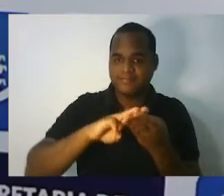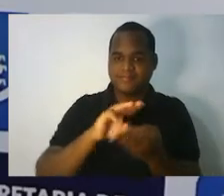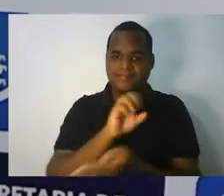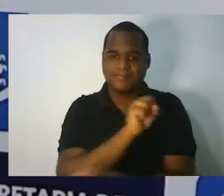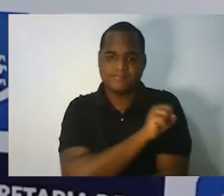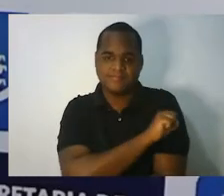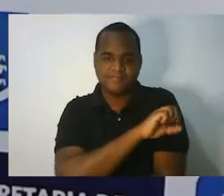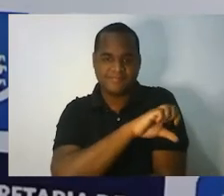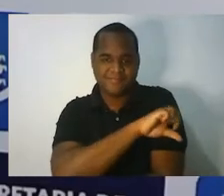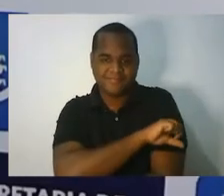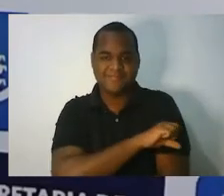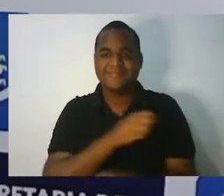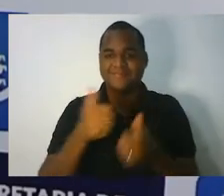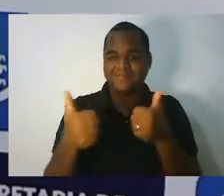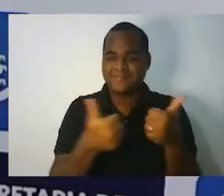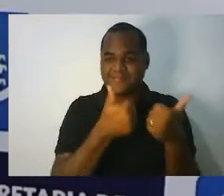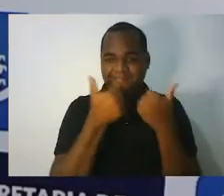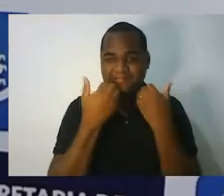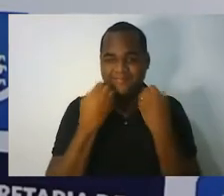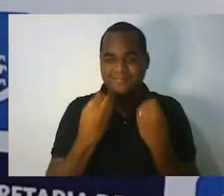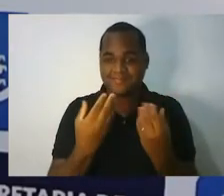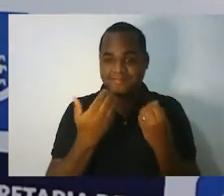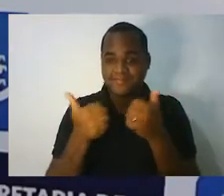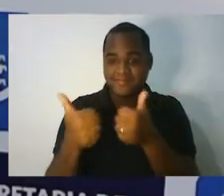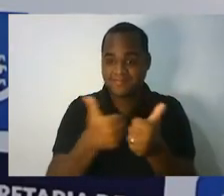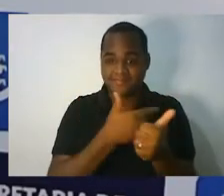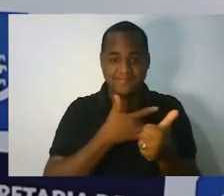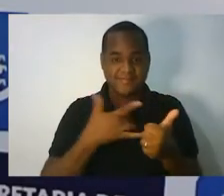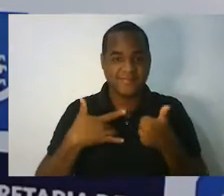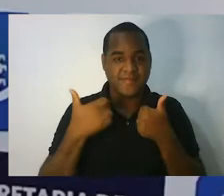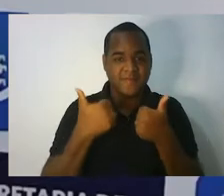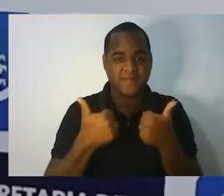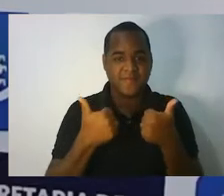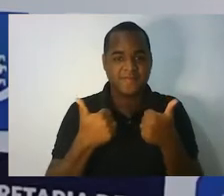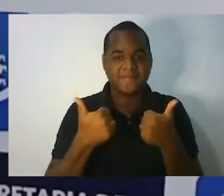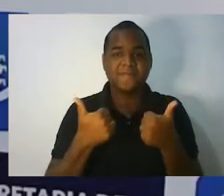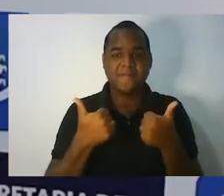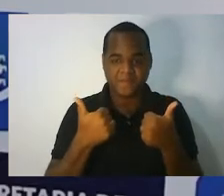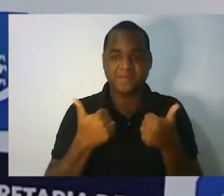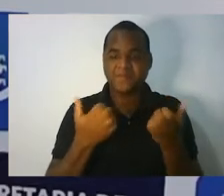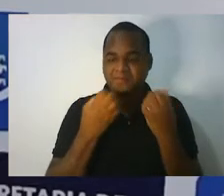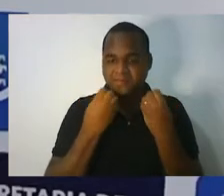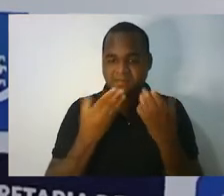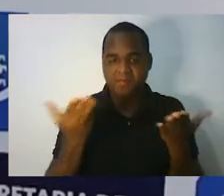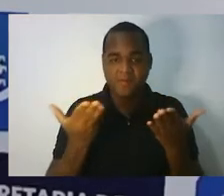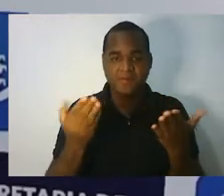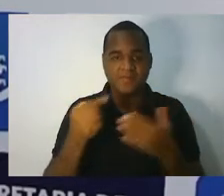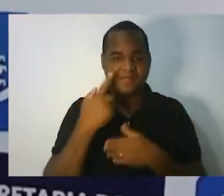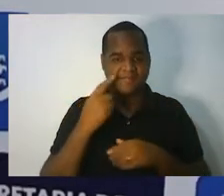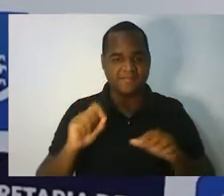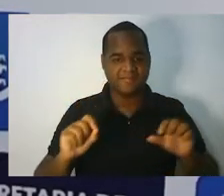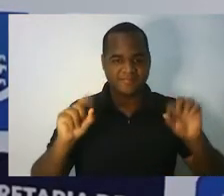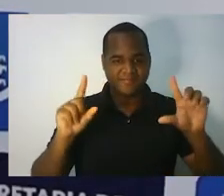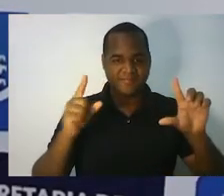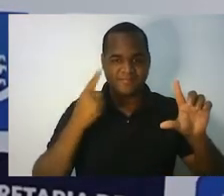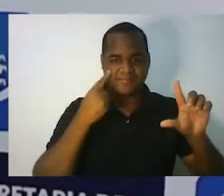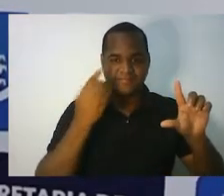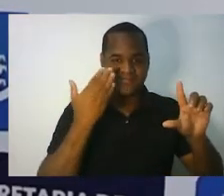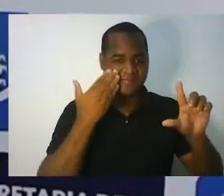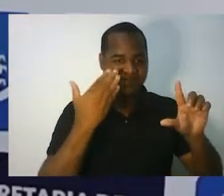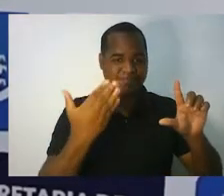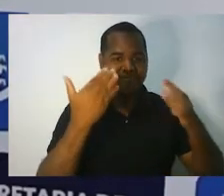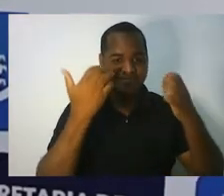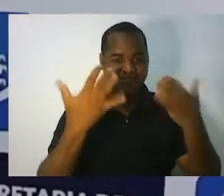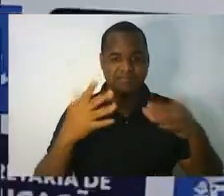e nono ano. Tudo belezinha com vocês? Bom, a gente já vai botar a apresentação na tela,